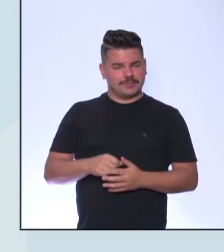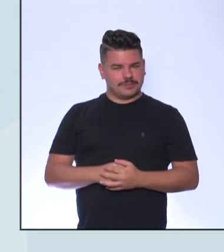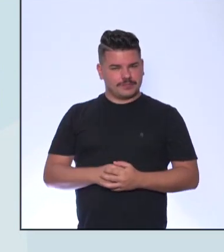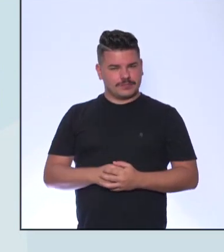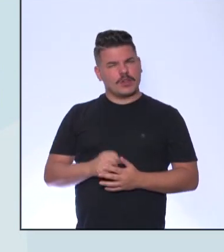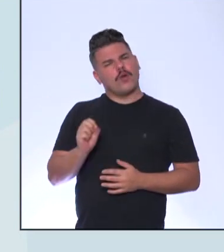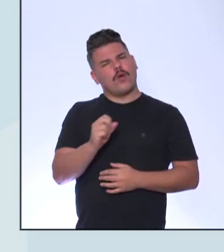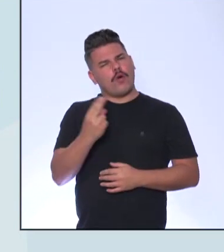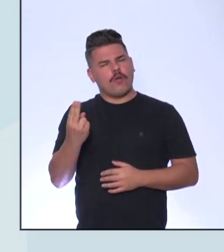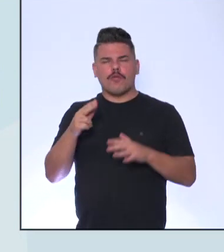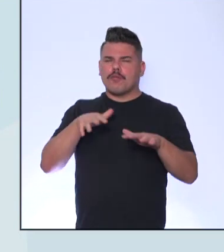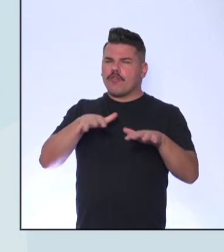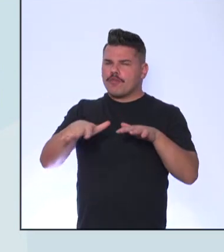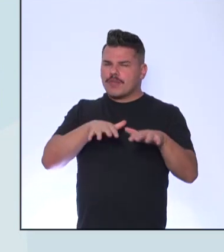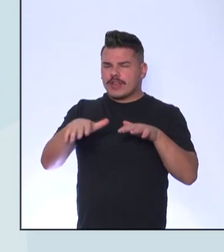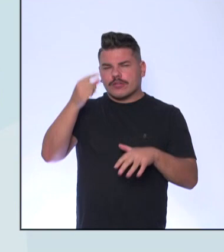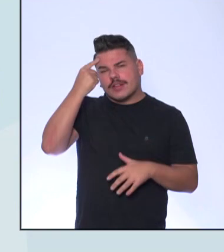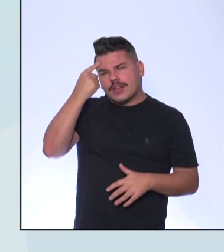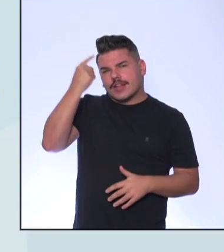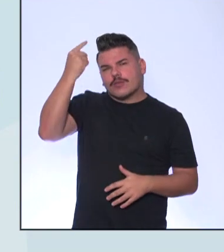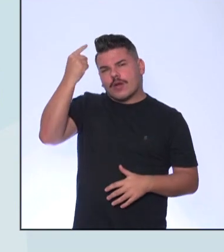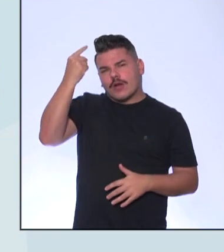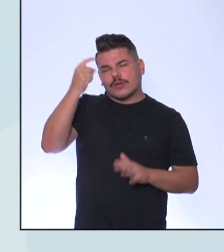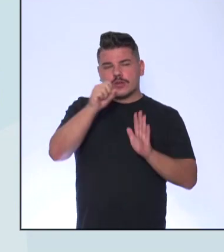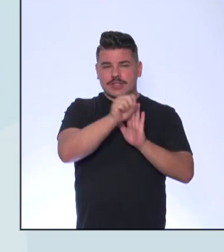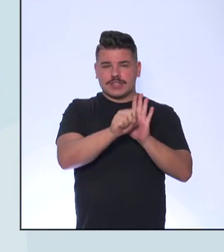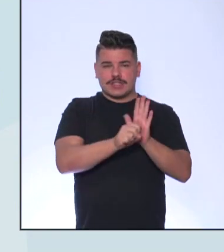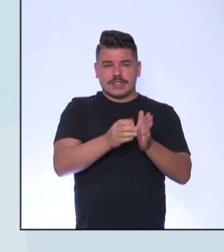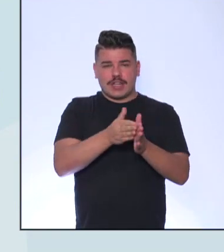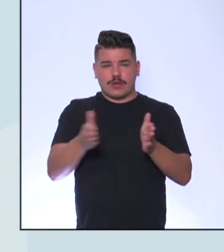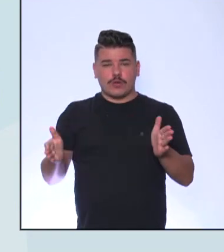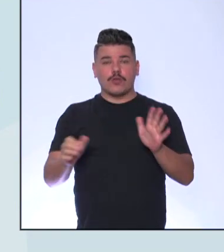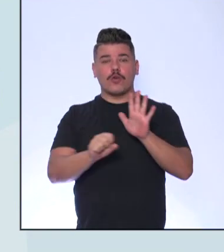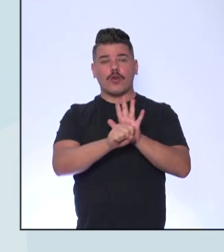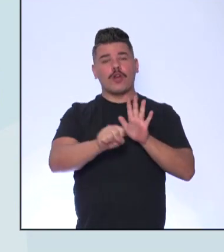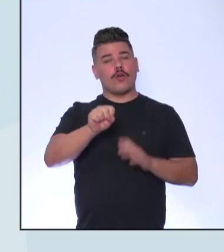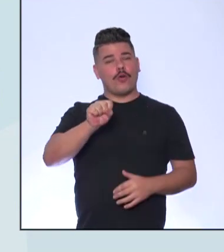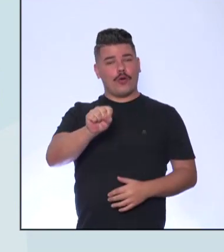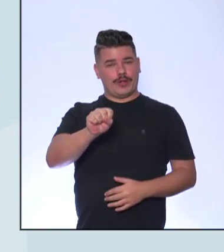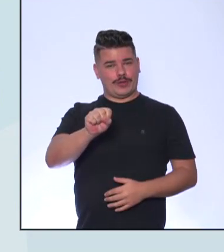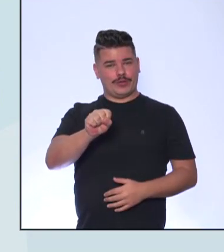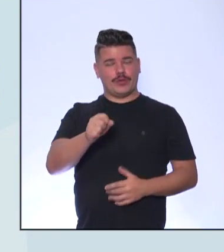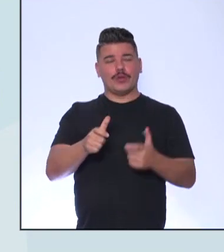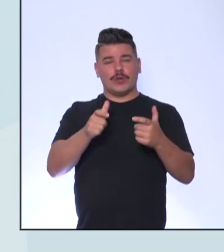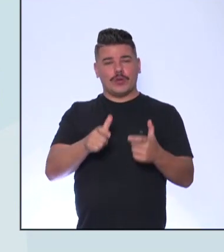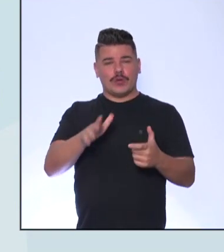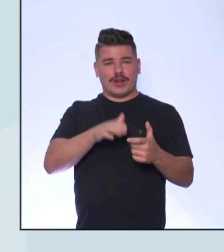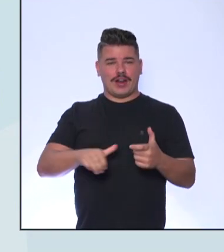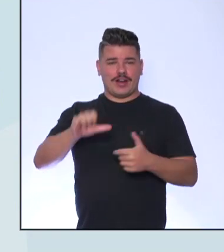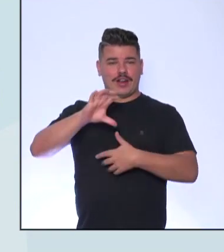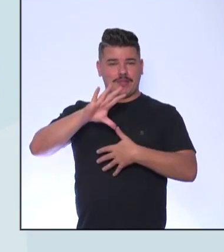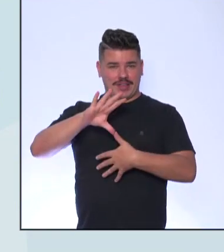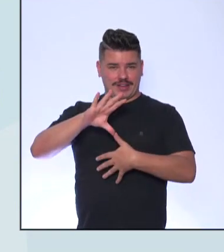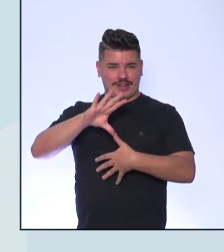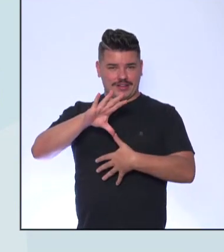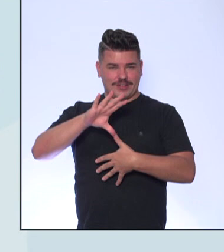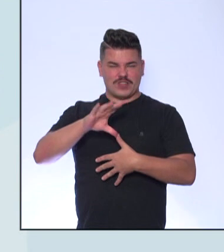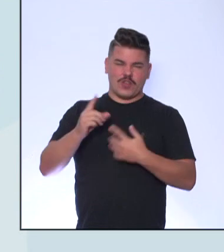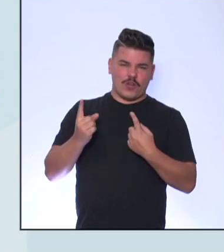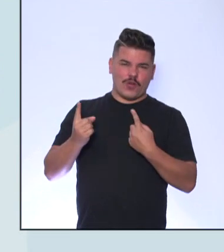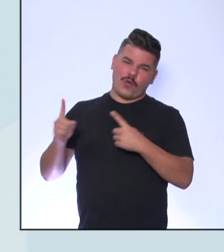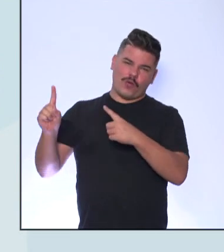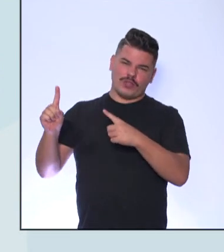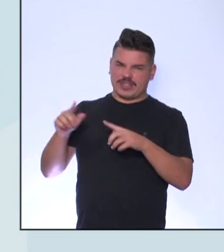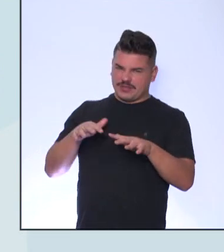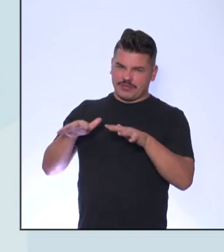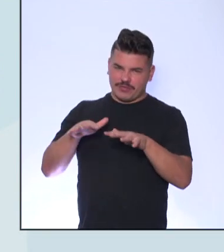movimento intelectual Que surgiu durante o século VIII Na América Que defendia o uso da razão Contra o antigo regime Foi